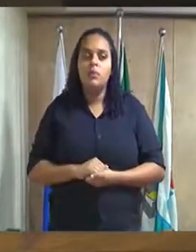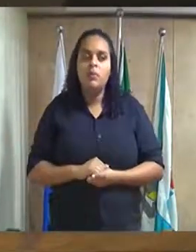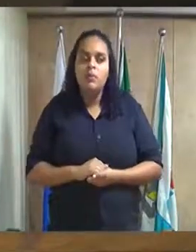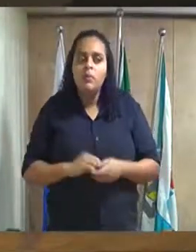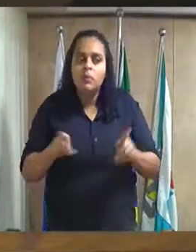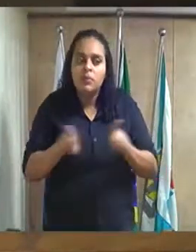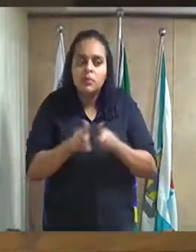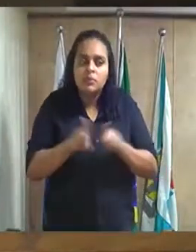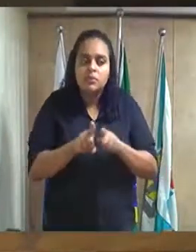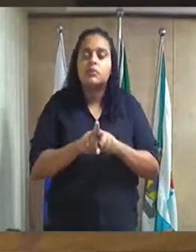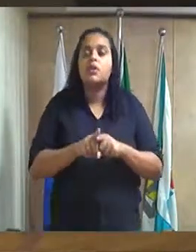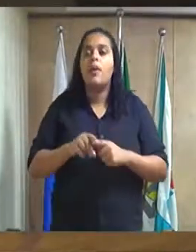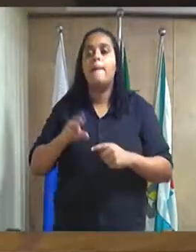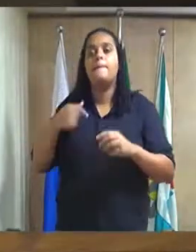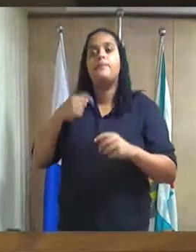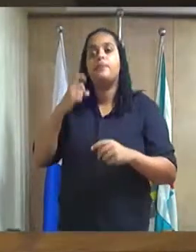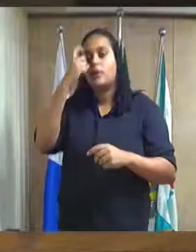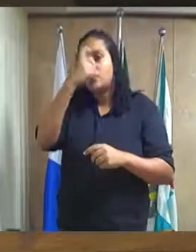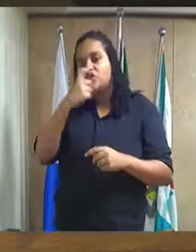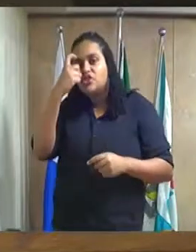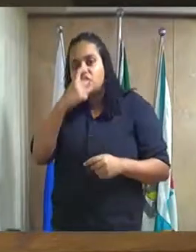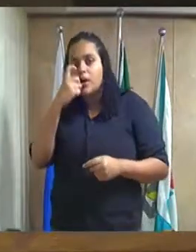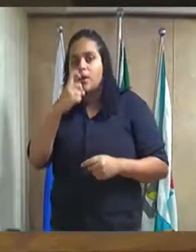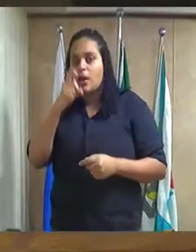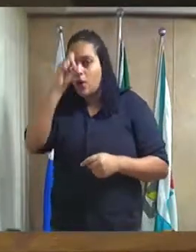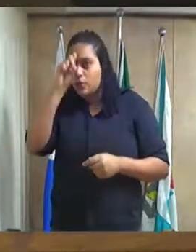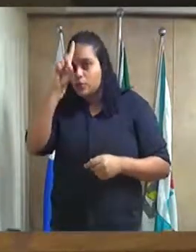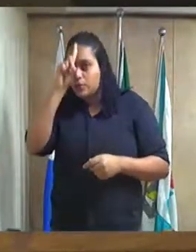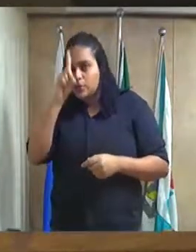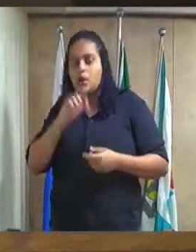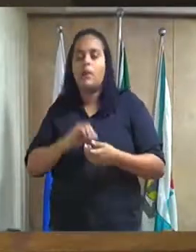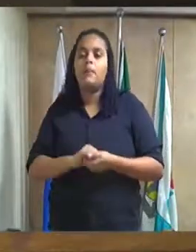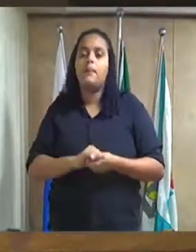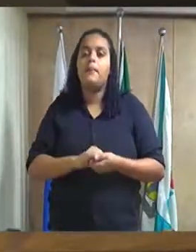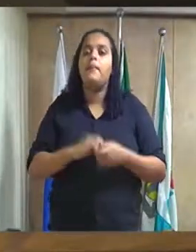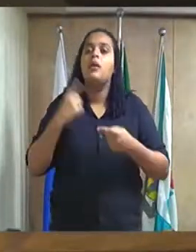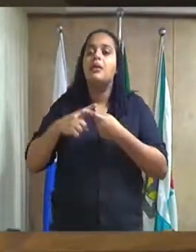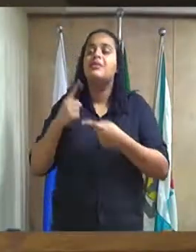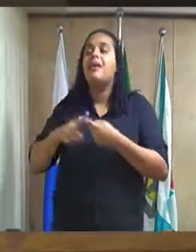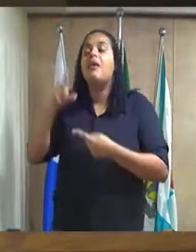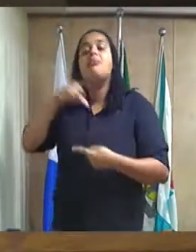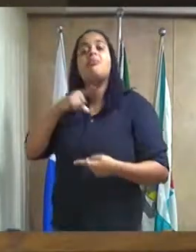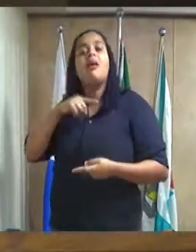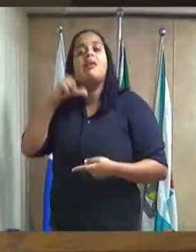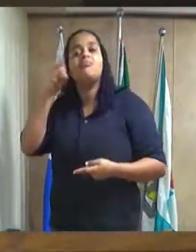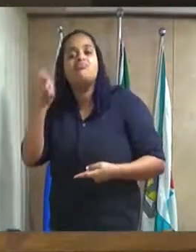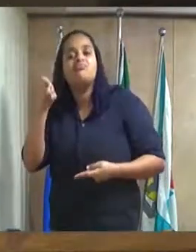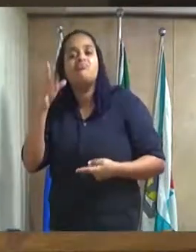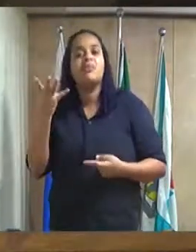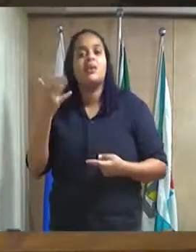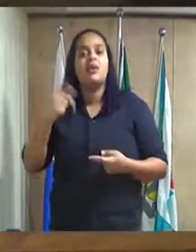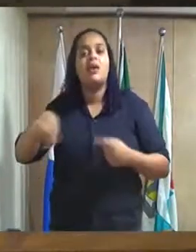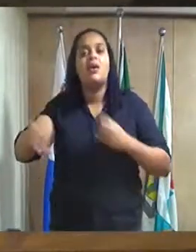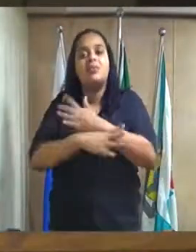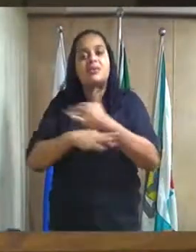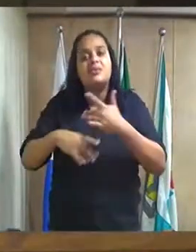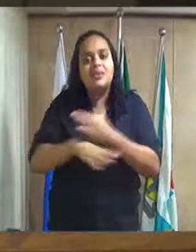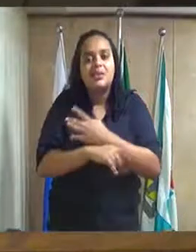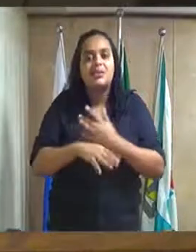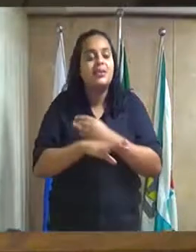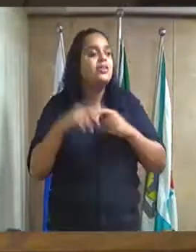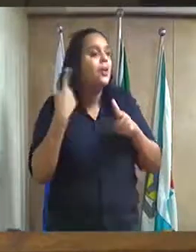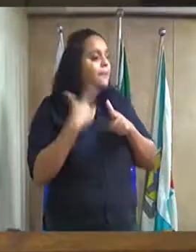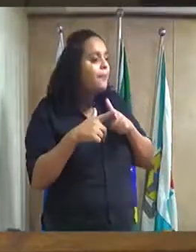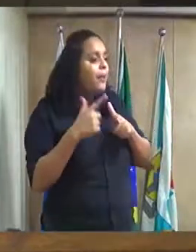direção do posto de saúde de Xerém, que é amigo pessoal do senhor também, dizendo nosso empenho, mesmo na cidade, passando por situação